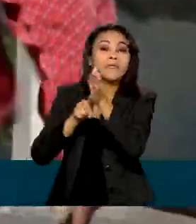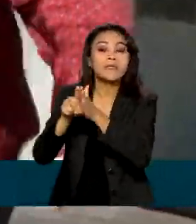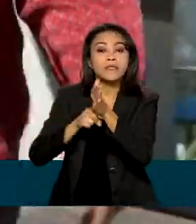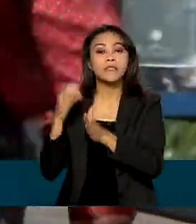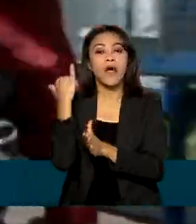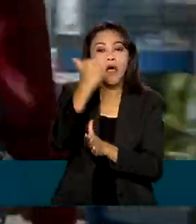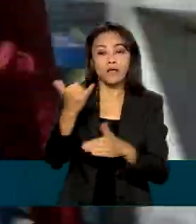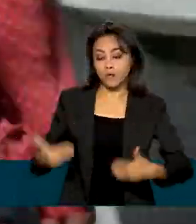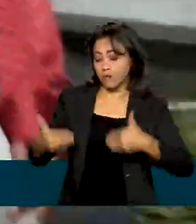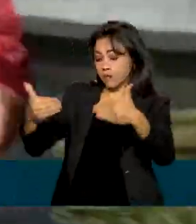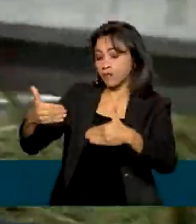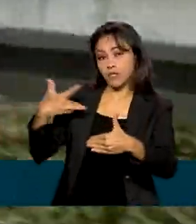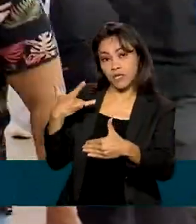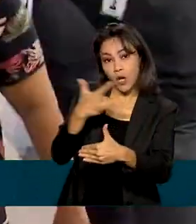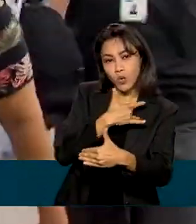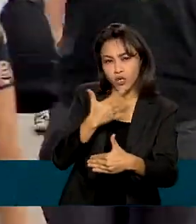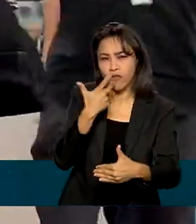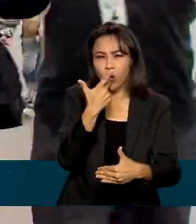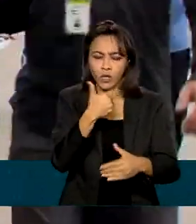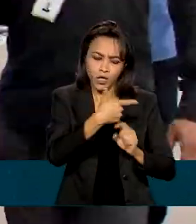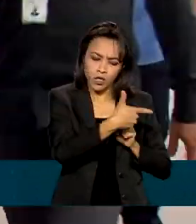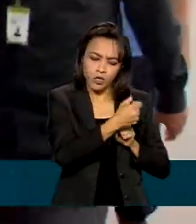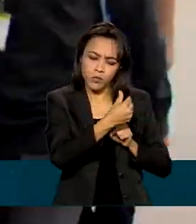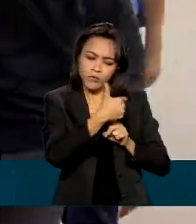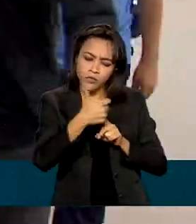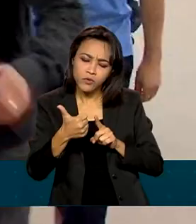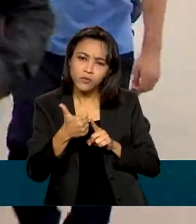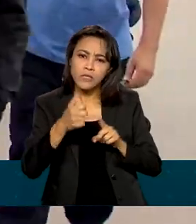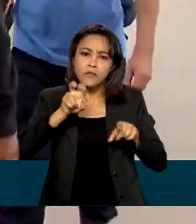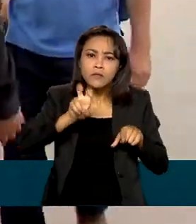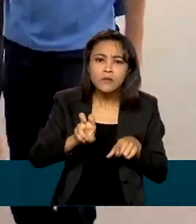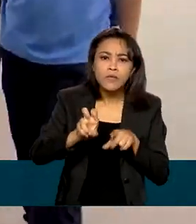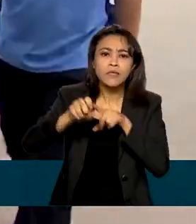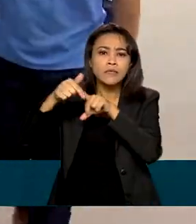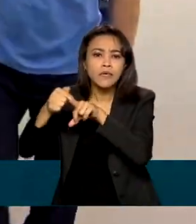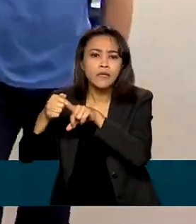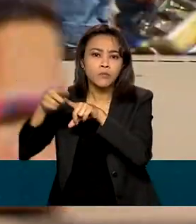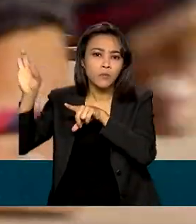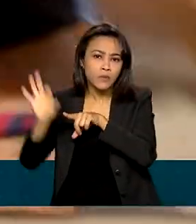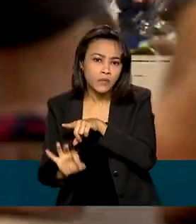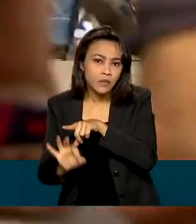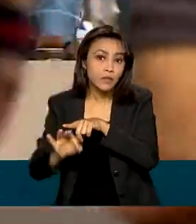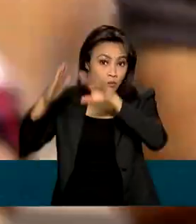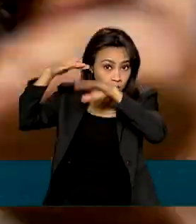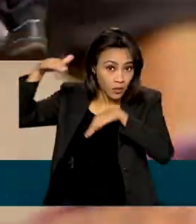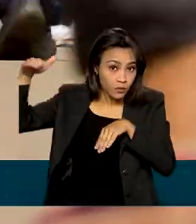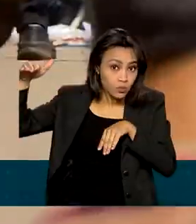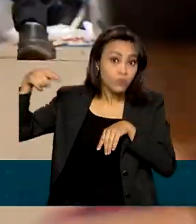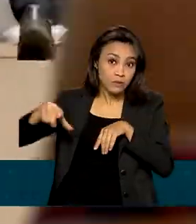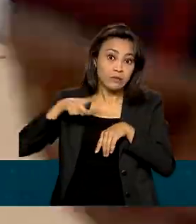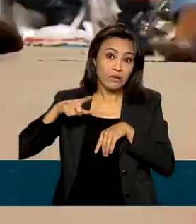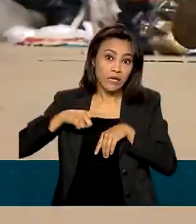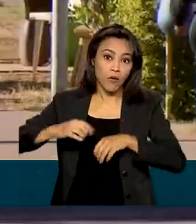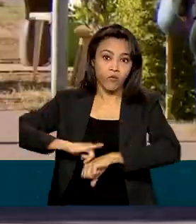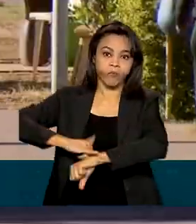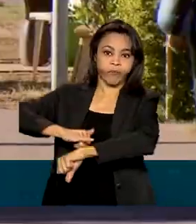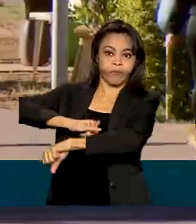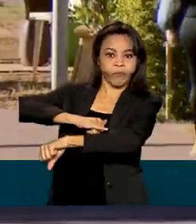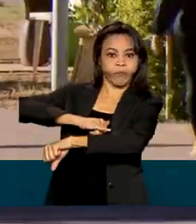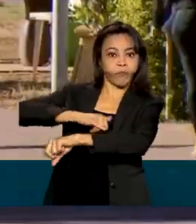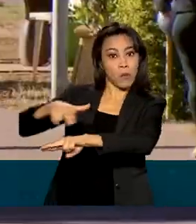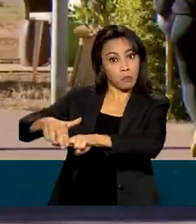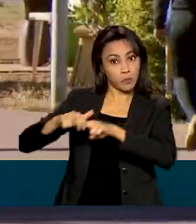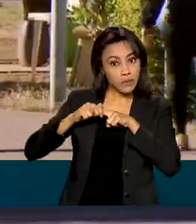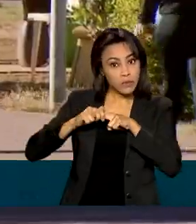aponta que em 2021, 57% dos brasileiros adultos apresentaram excesso de peso. Por